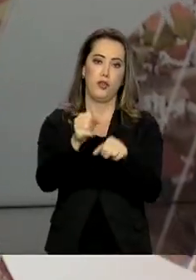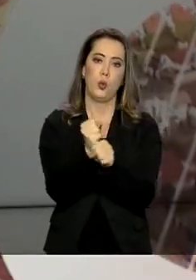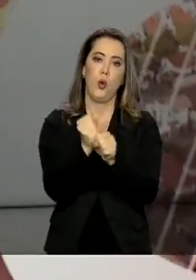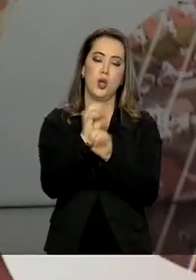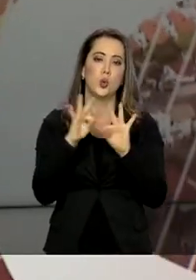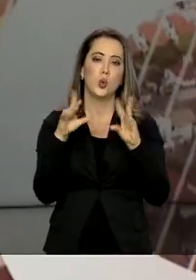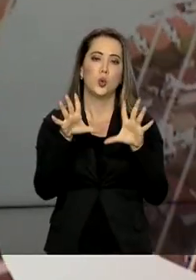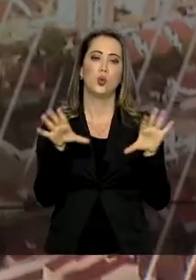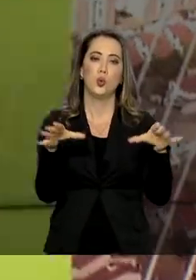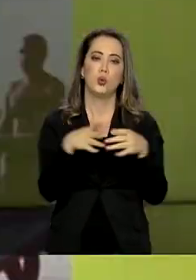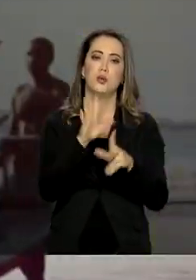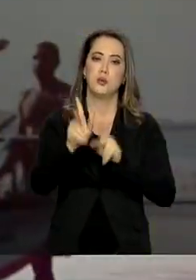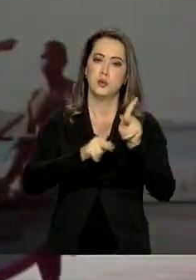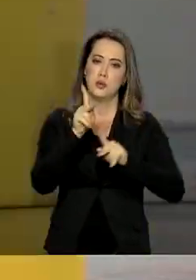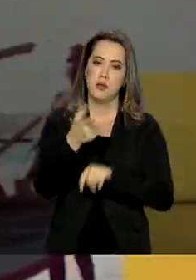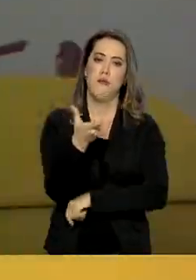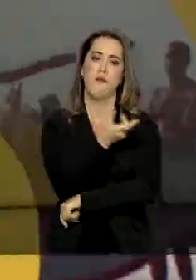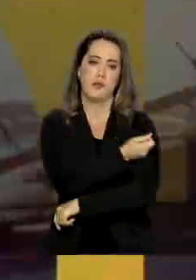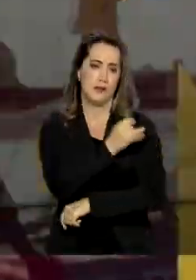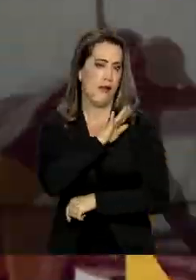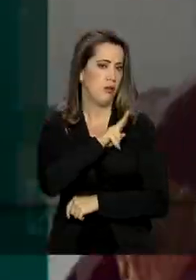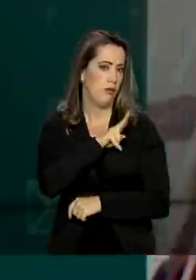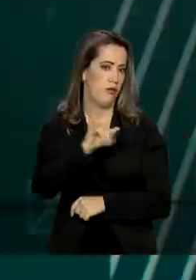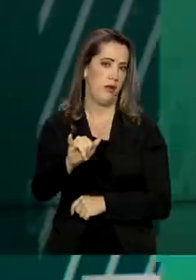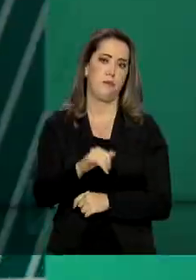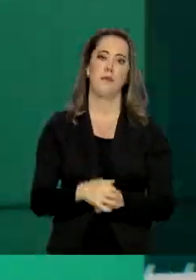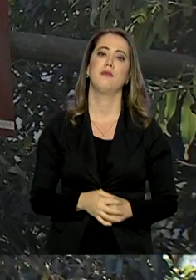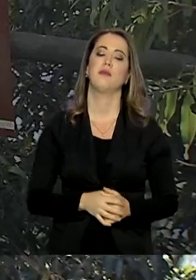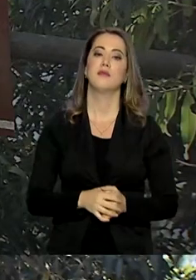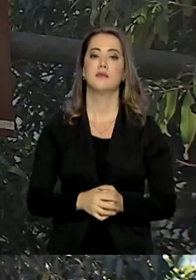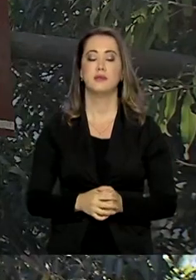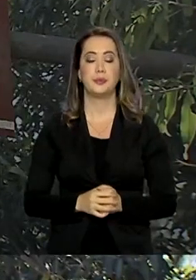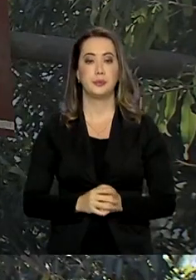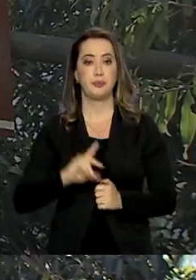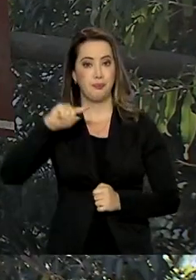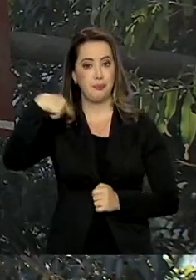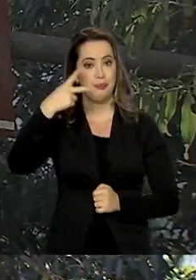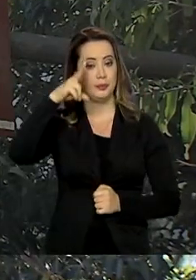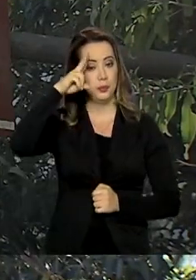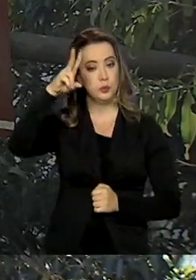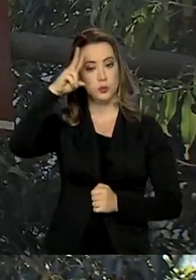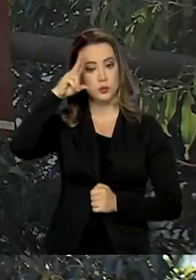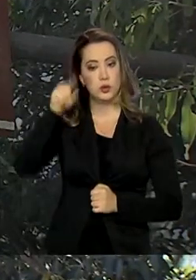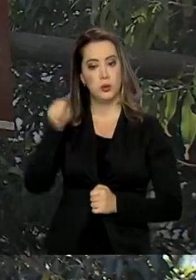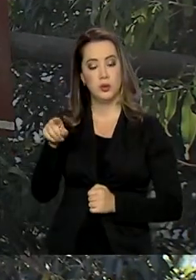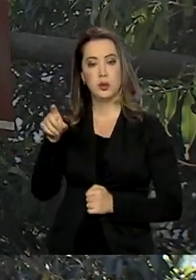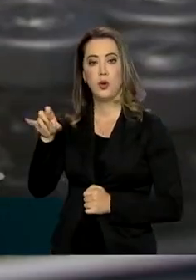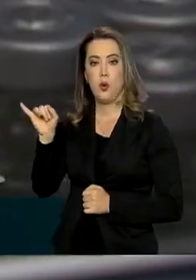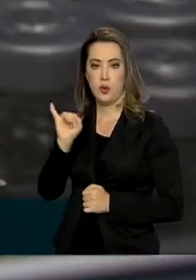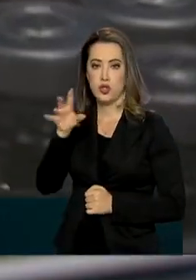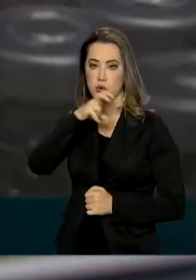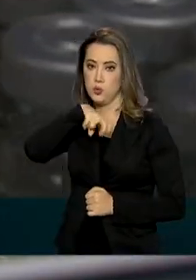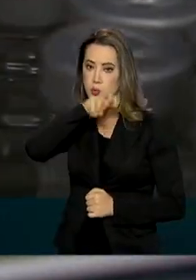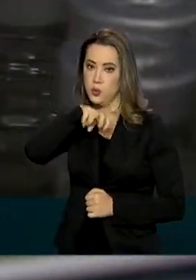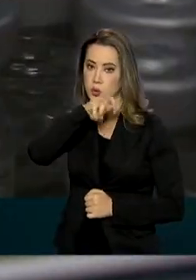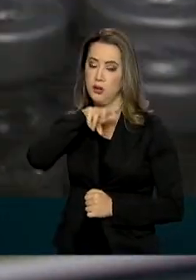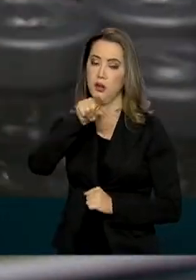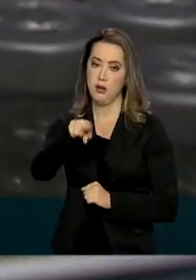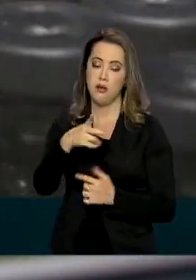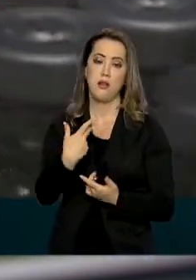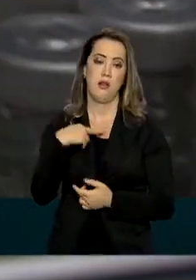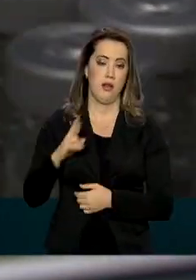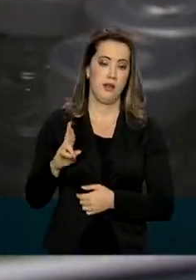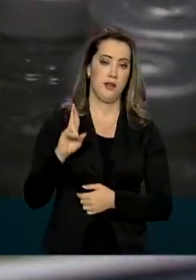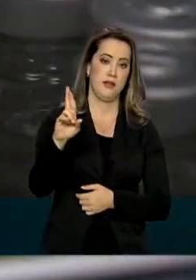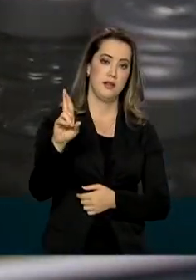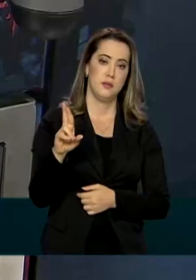E falou sobre os próximos passos da imunização. Na próxima segunda-feira, o Instituto Butantan, responsável